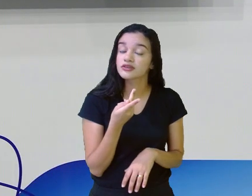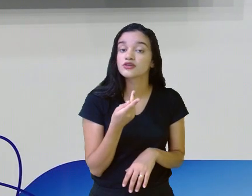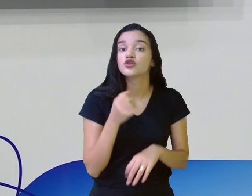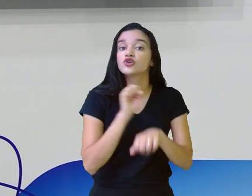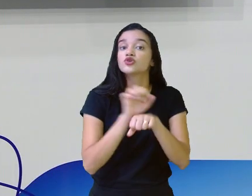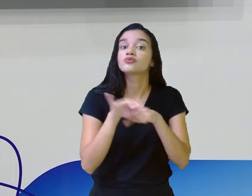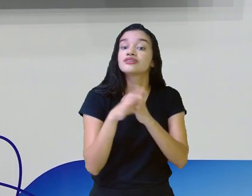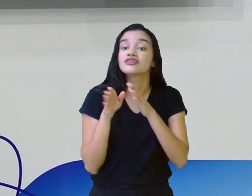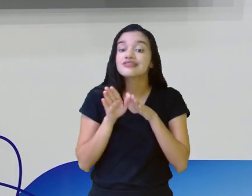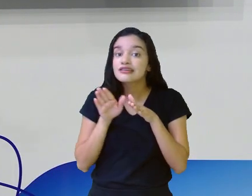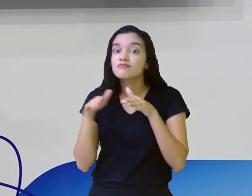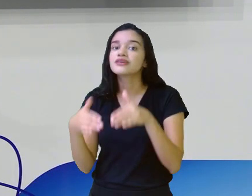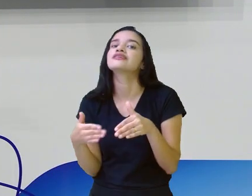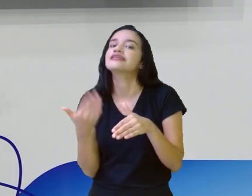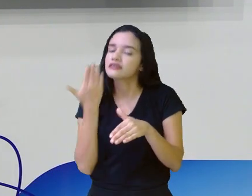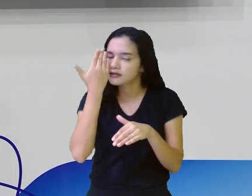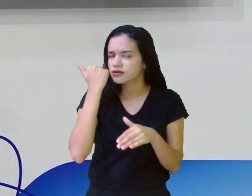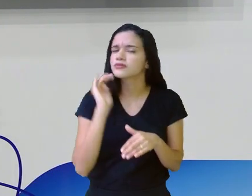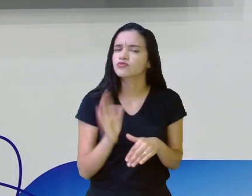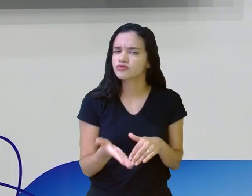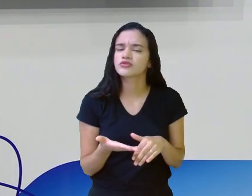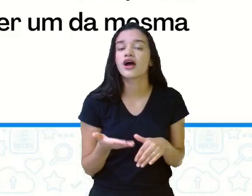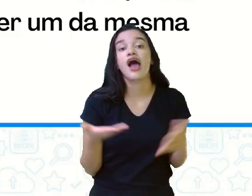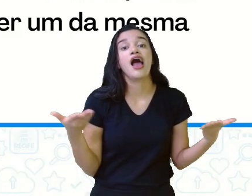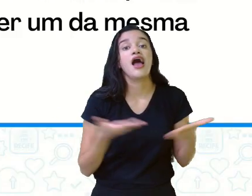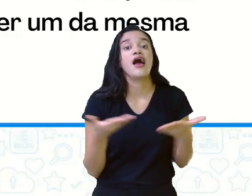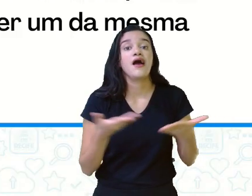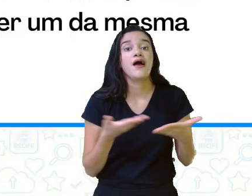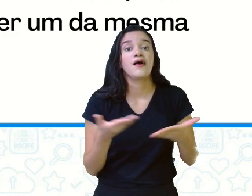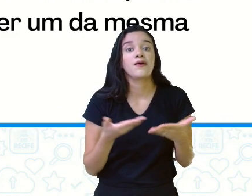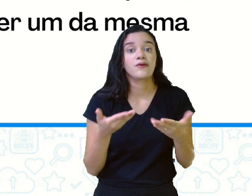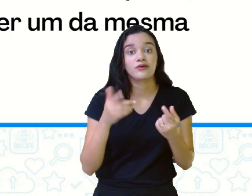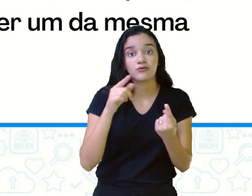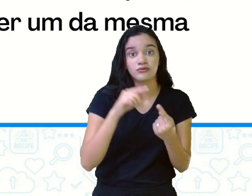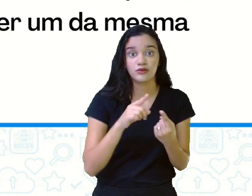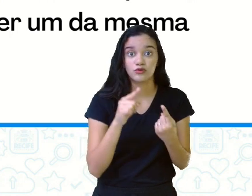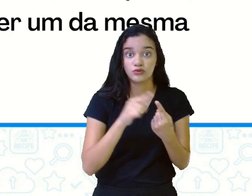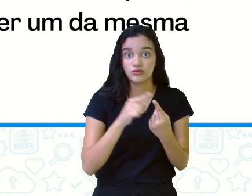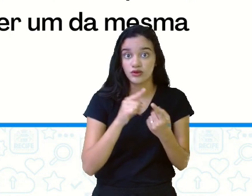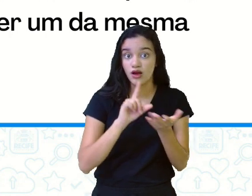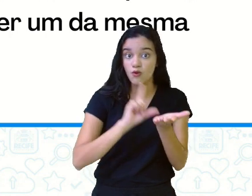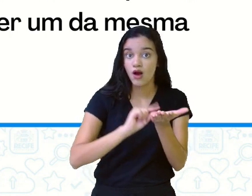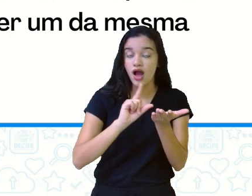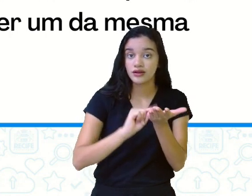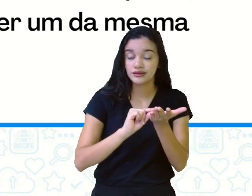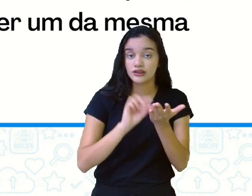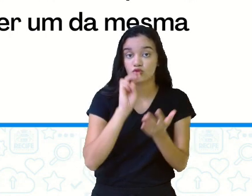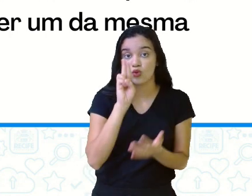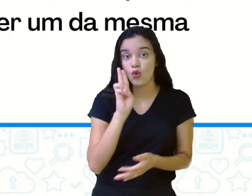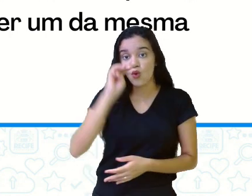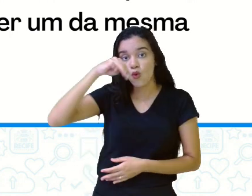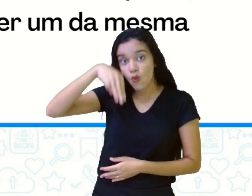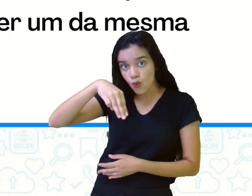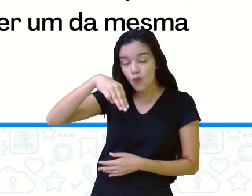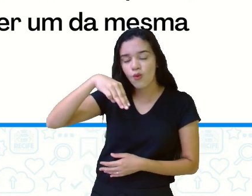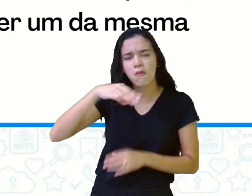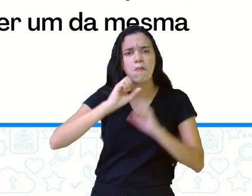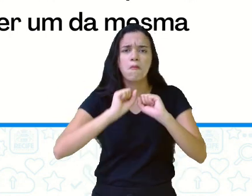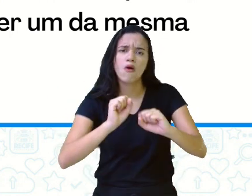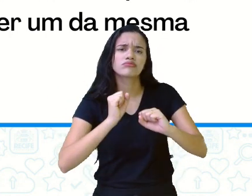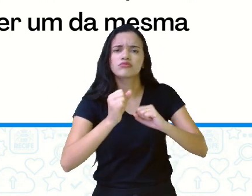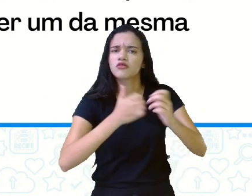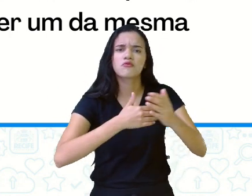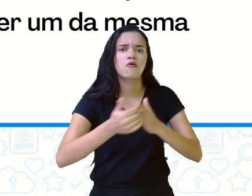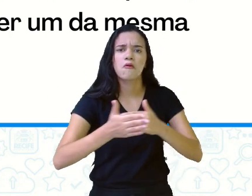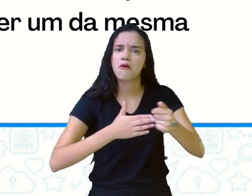substantivo específico e sabemos qual é. Já quando utilizamos o artigo 1, o substantivo que ele acompanha está indefinido, ou seja, pode ser qualquer